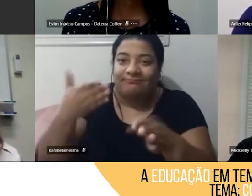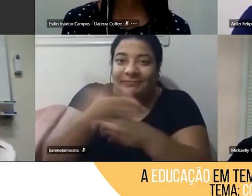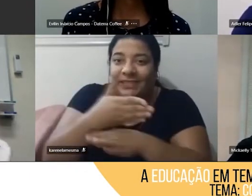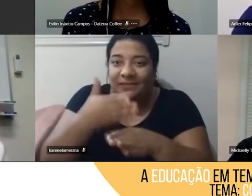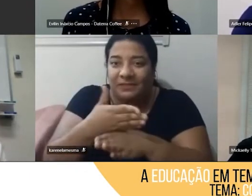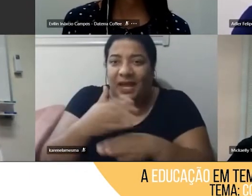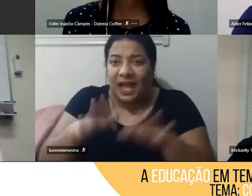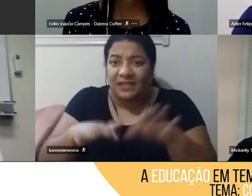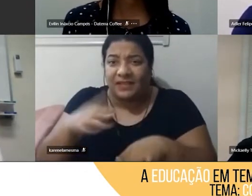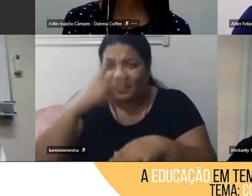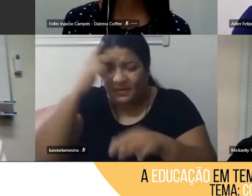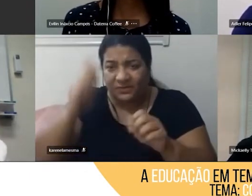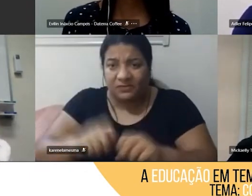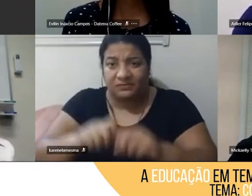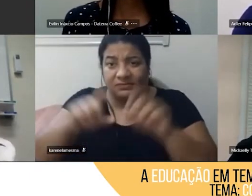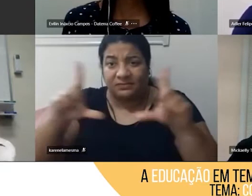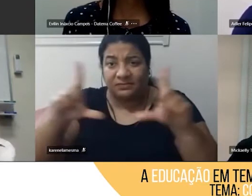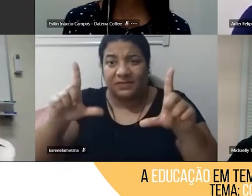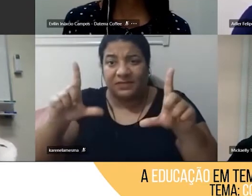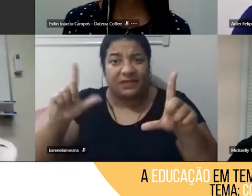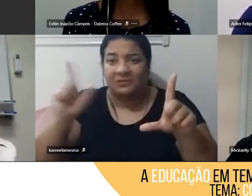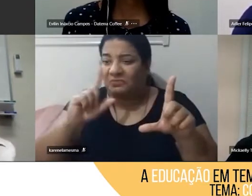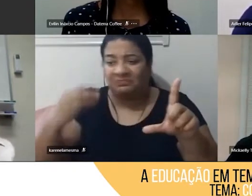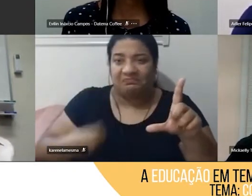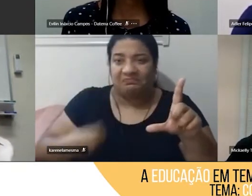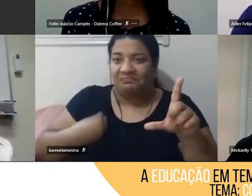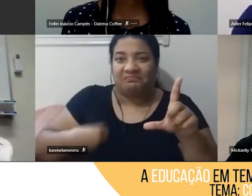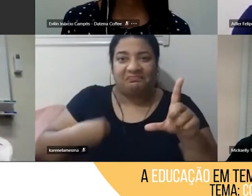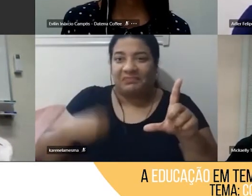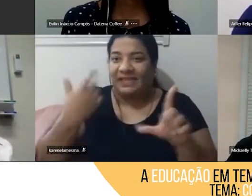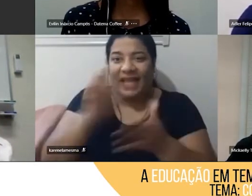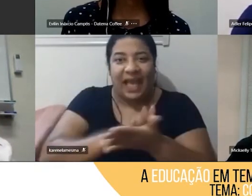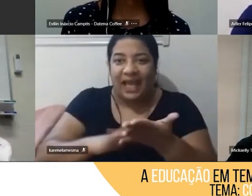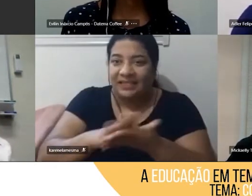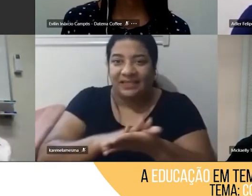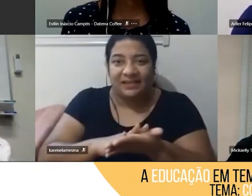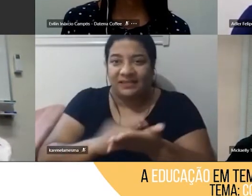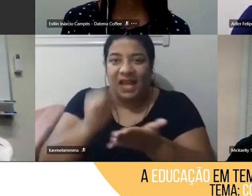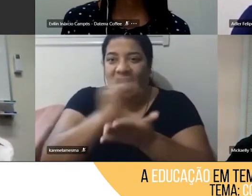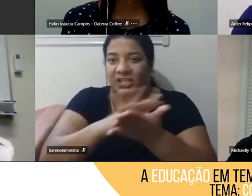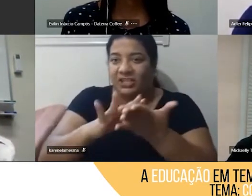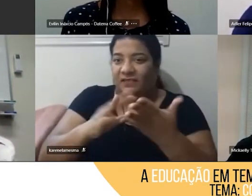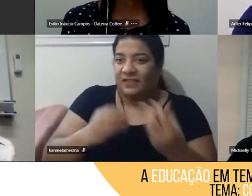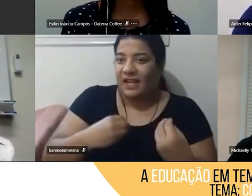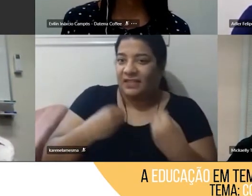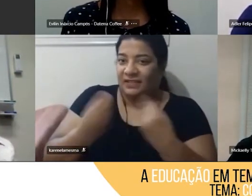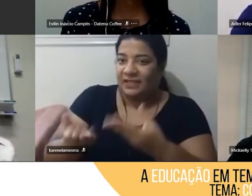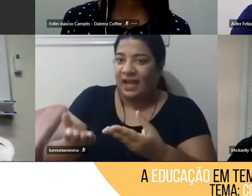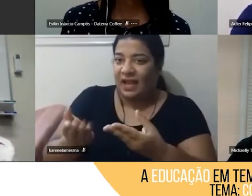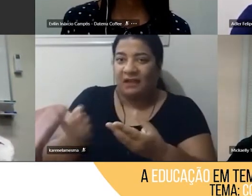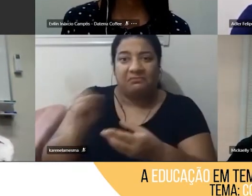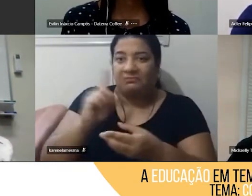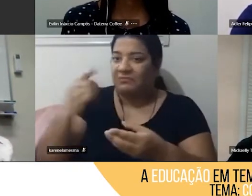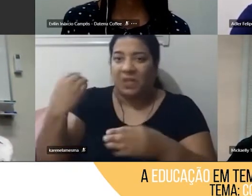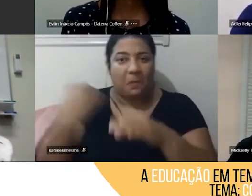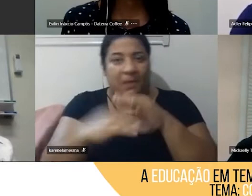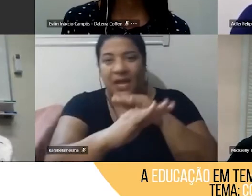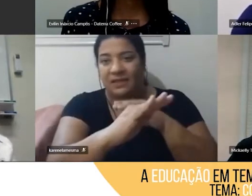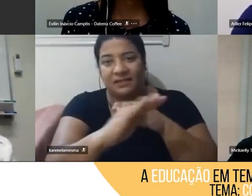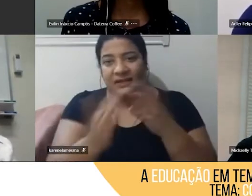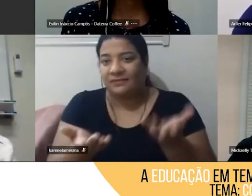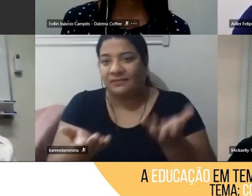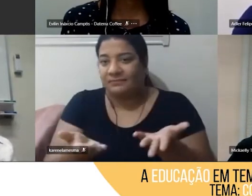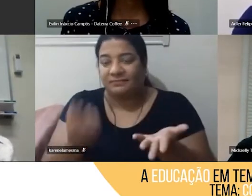aparece na aula, não devolve atividade, além desse problema todo de acesso que a gente tem, que aí eu não vou entrar, mas